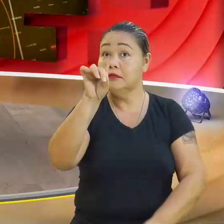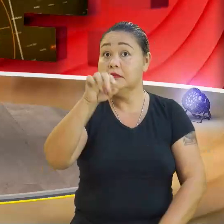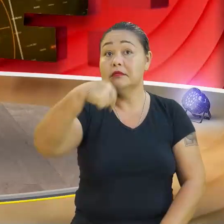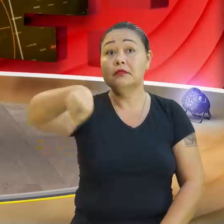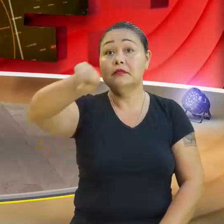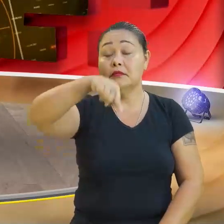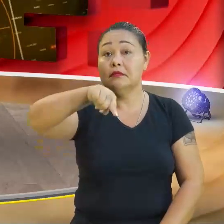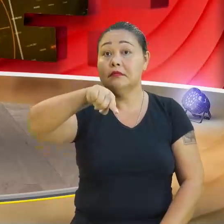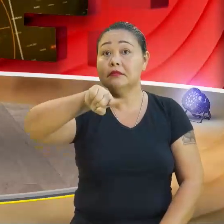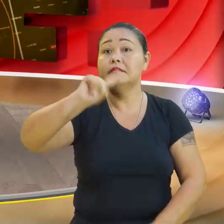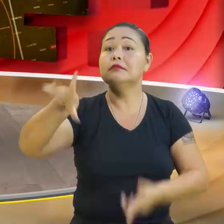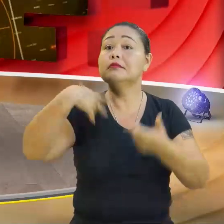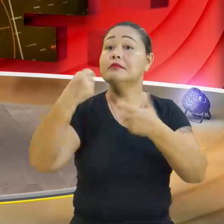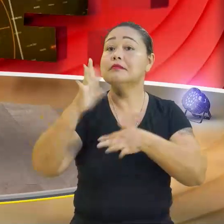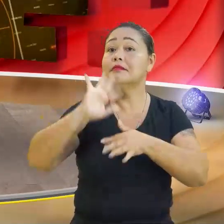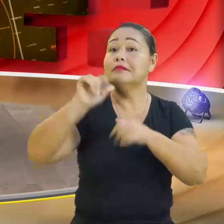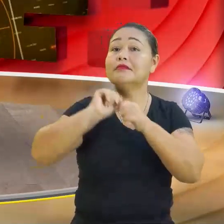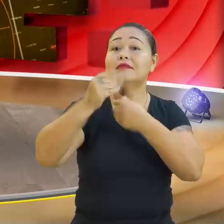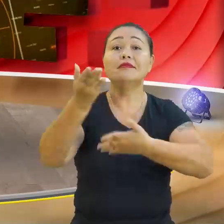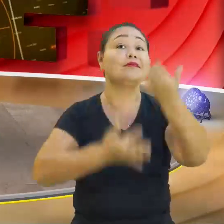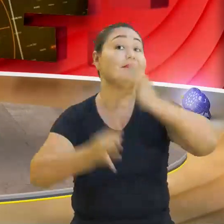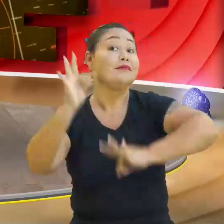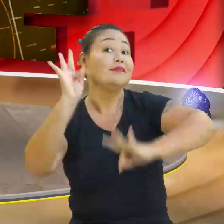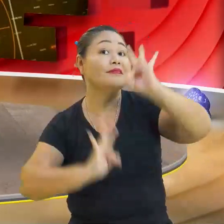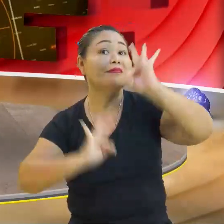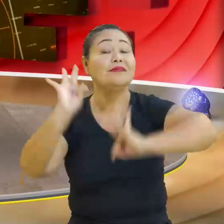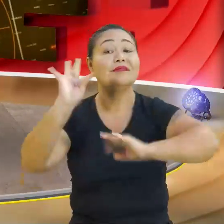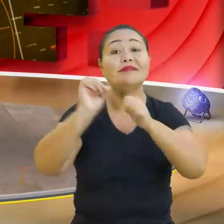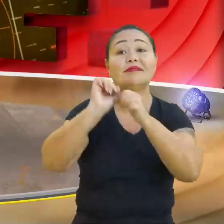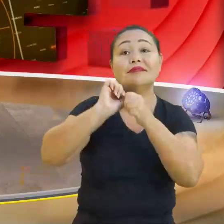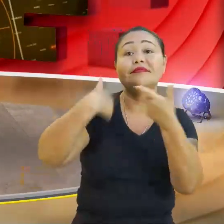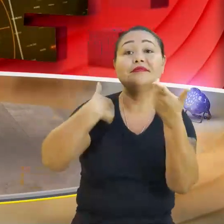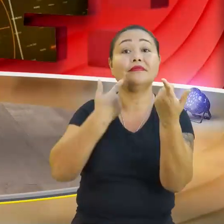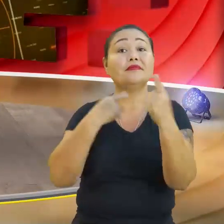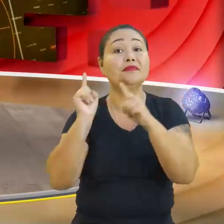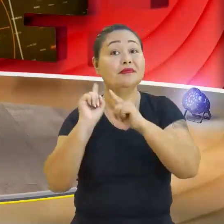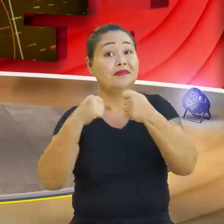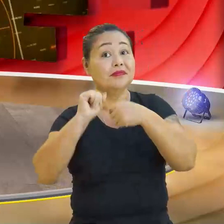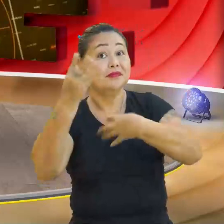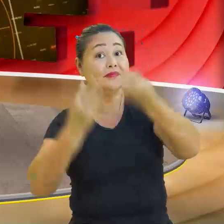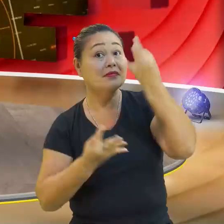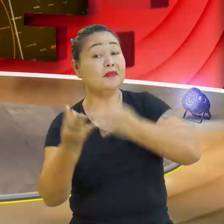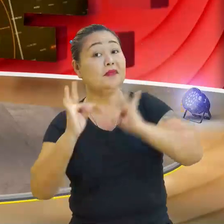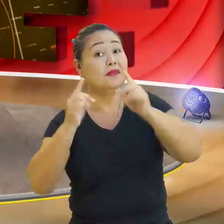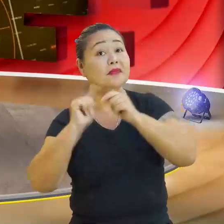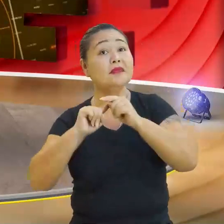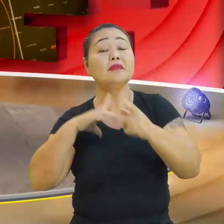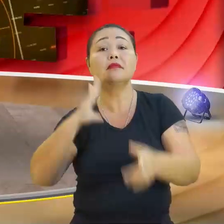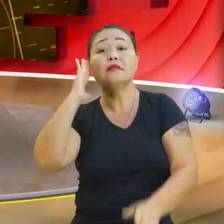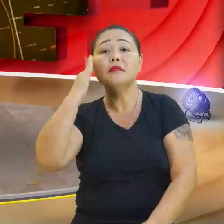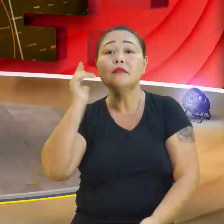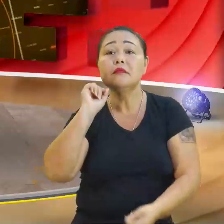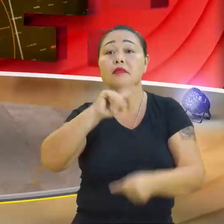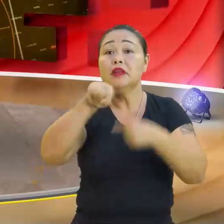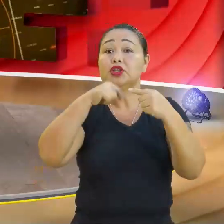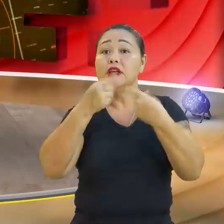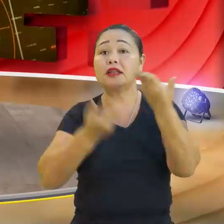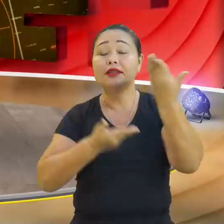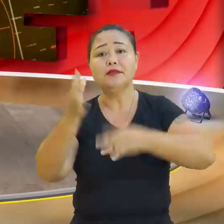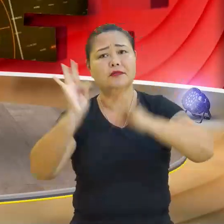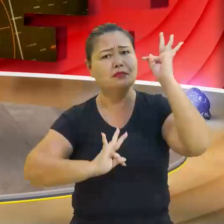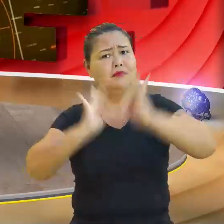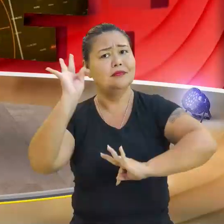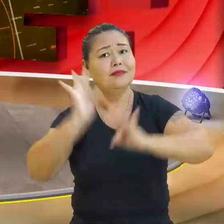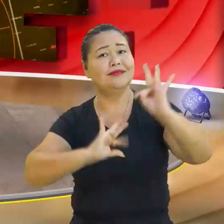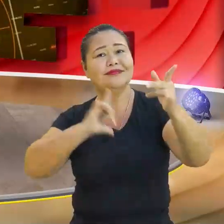Para resolver a função afim, mediação. Para encontrar a raiz, mediação. Entendi, tiro o onda, mediação.